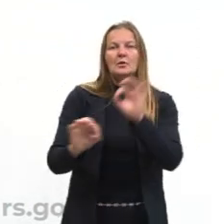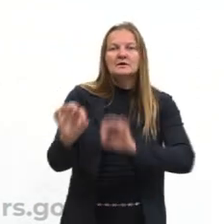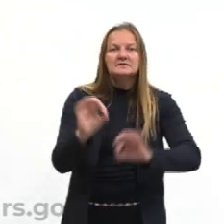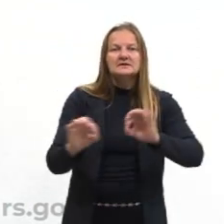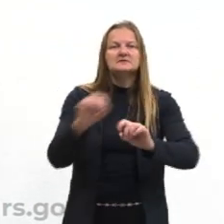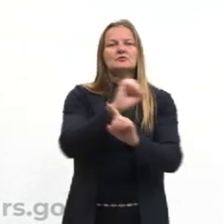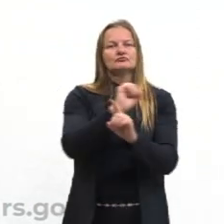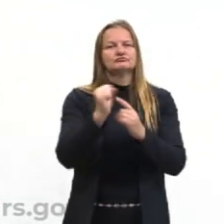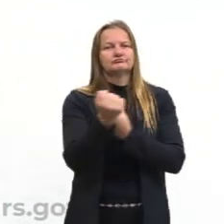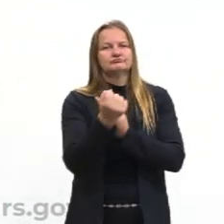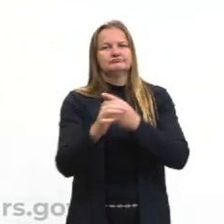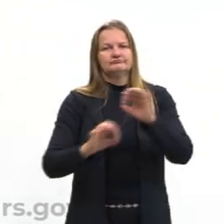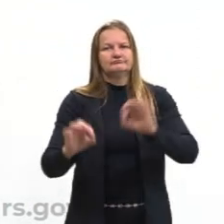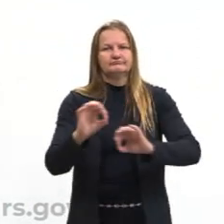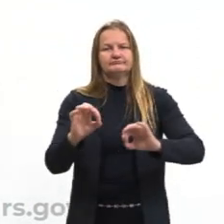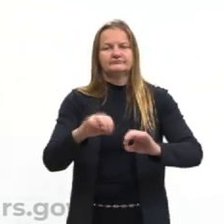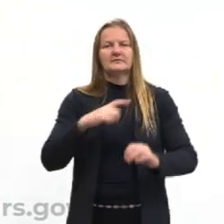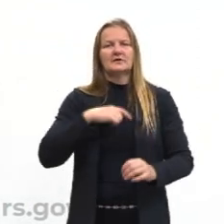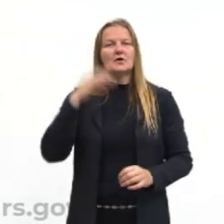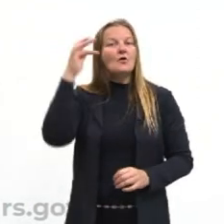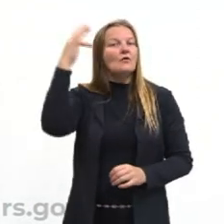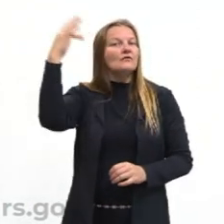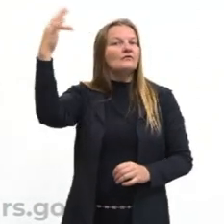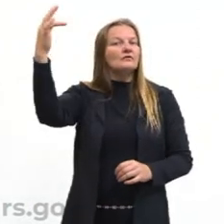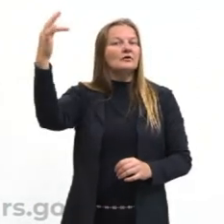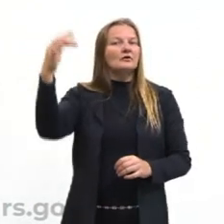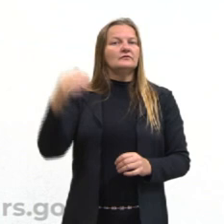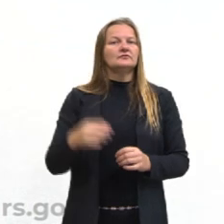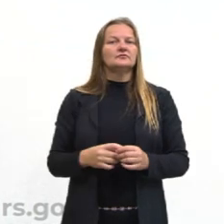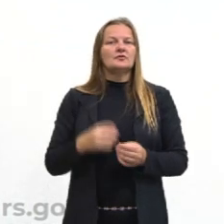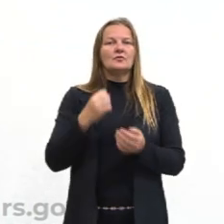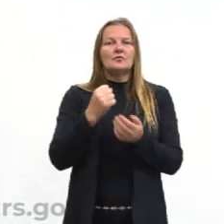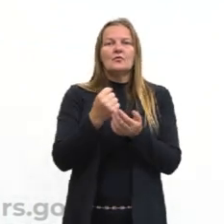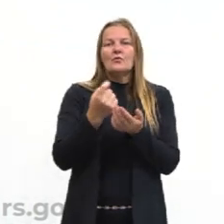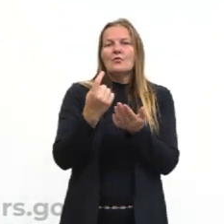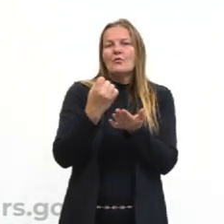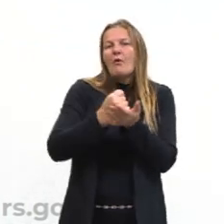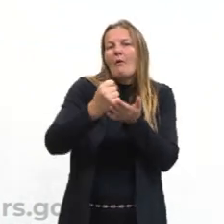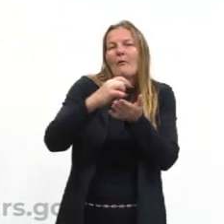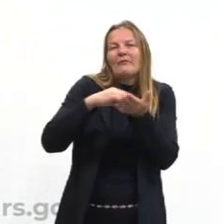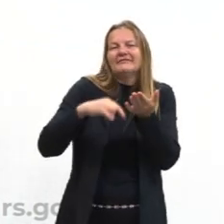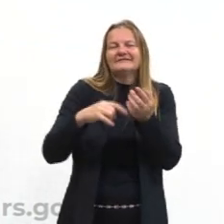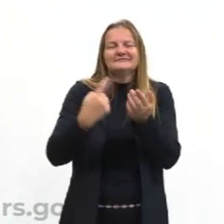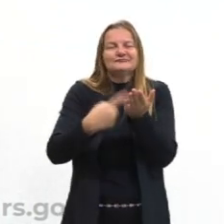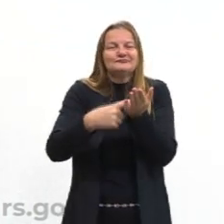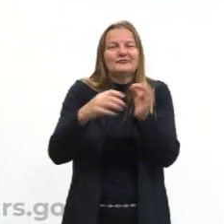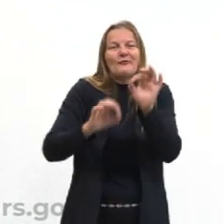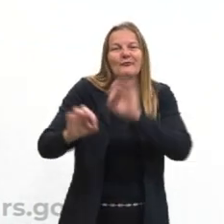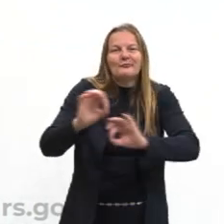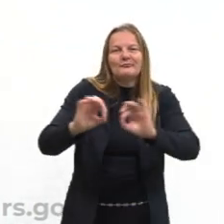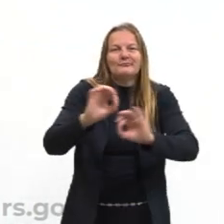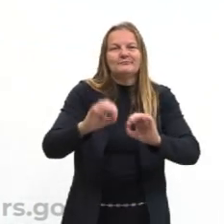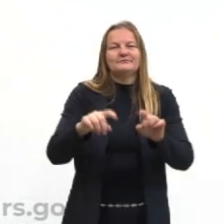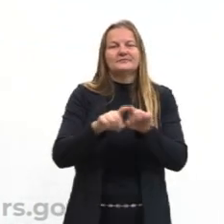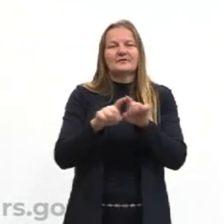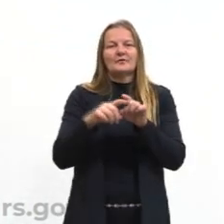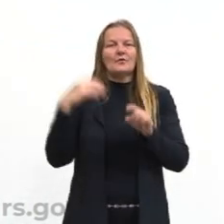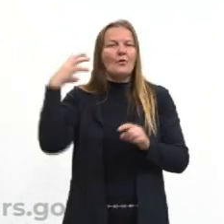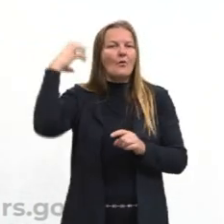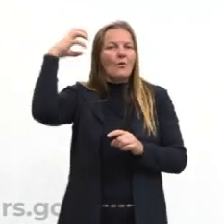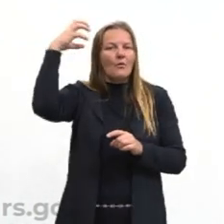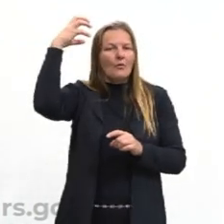a organização. Ele vai ser considerado um filósofo contratualista, assim como John Locke e Jean Jacques Rousseau.